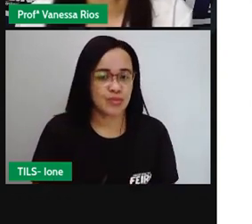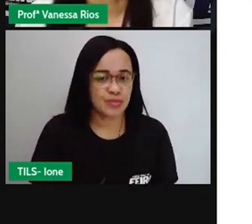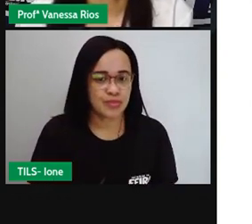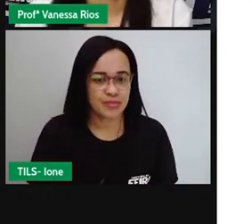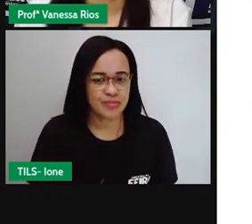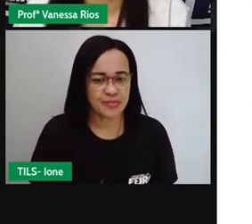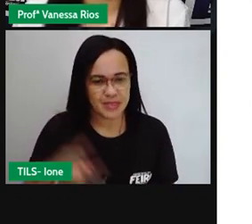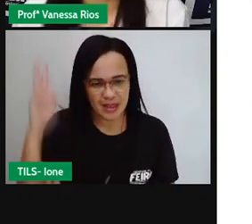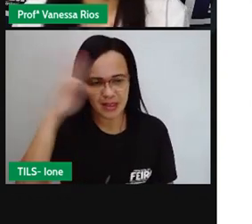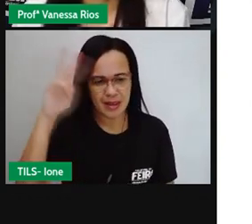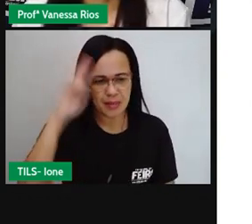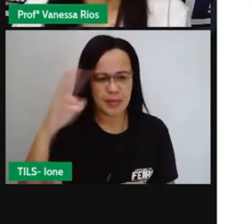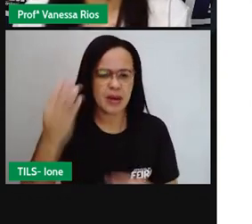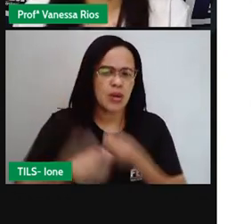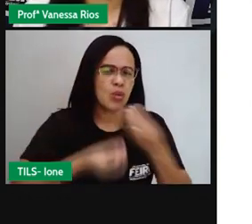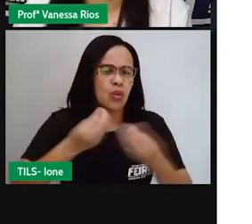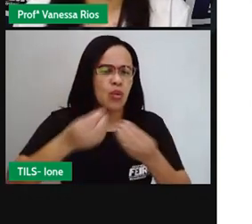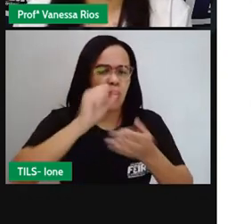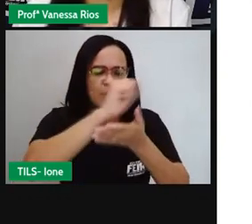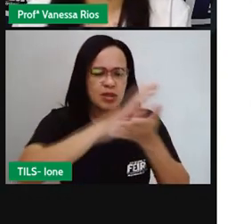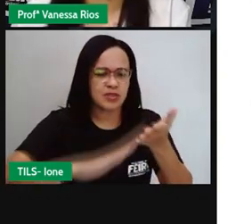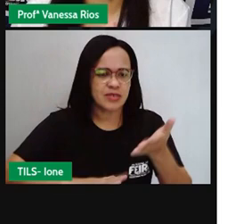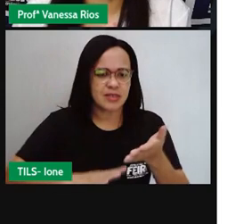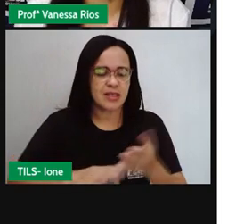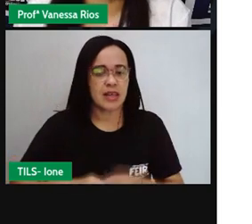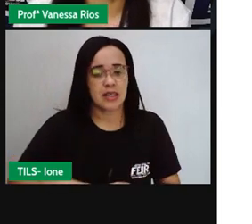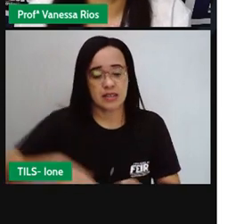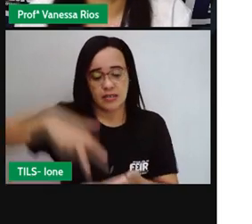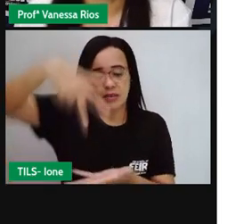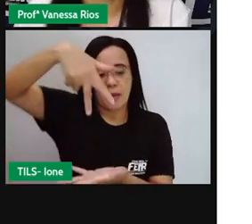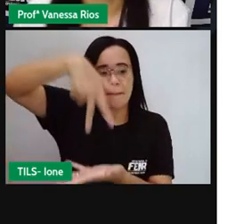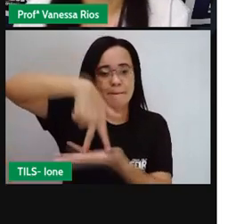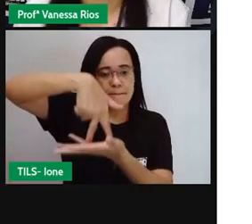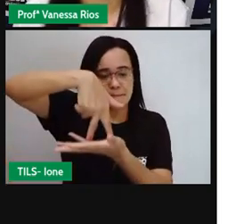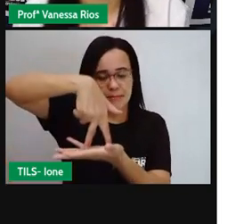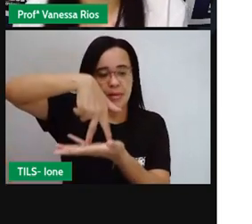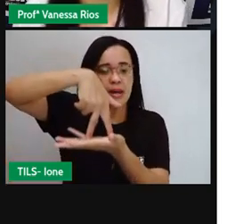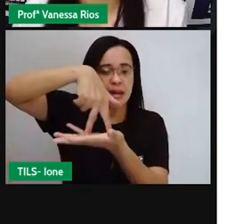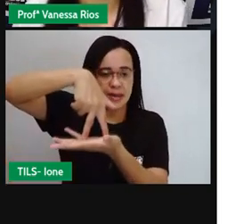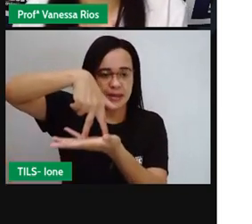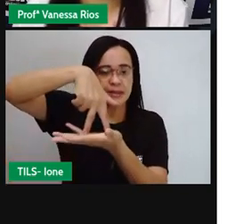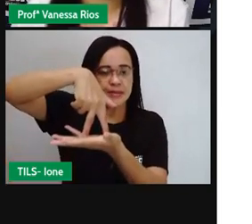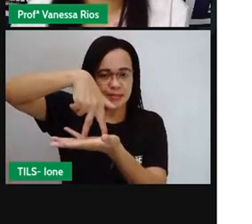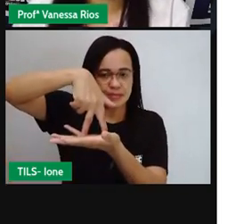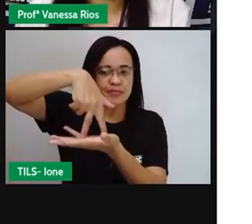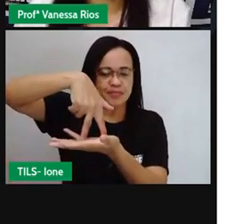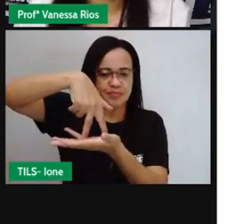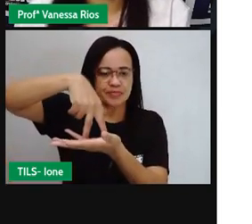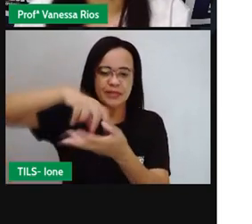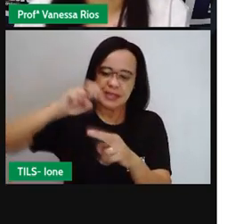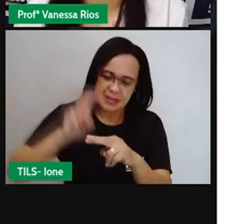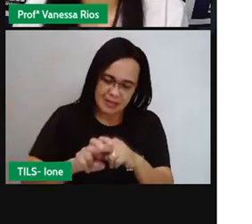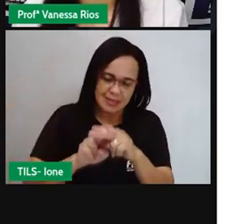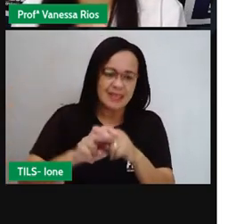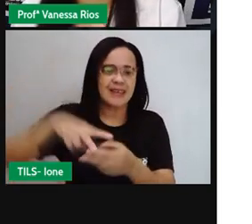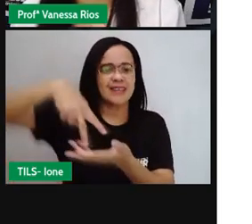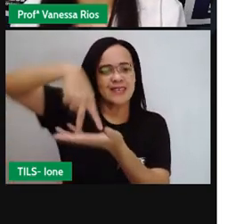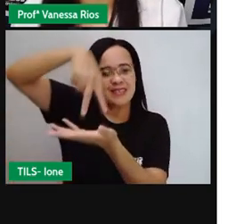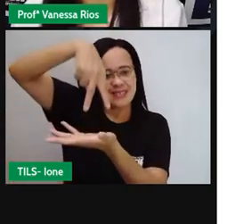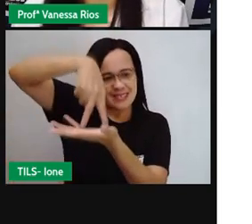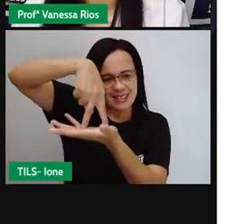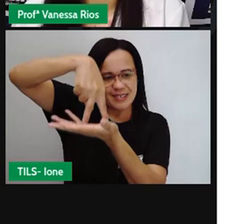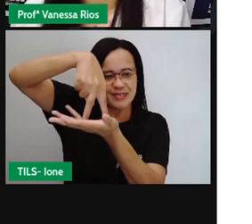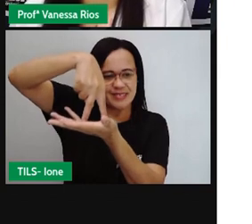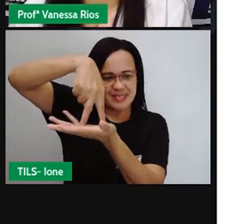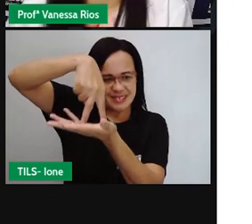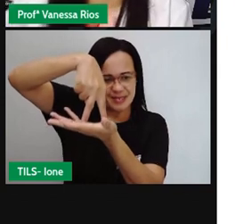deve ficar de pé com as mãos na cintura. Então, quem está sentado aí levanta e aí fica de pé,